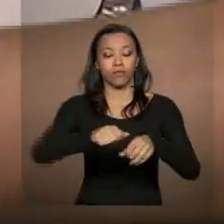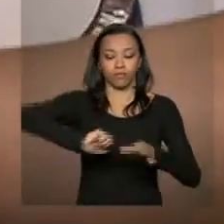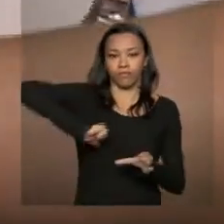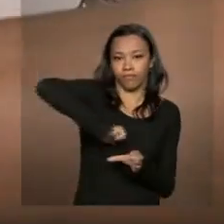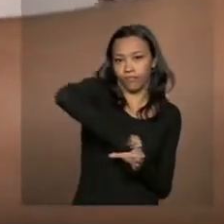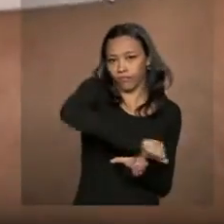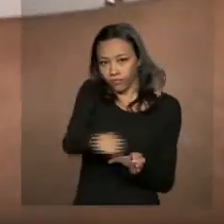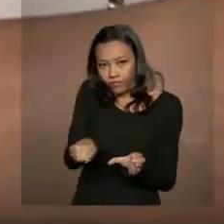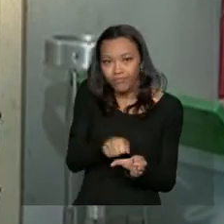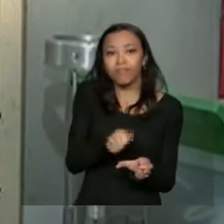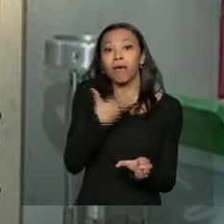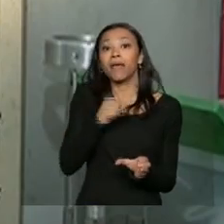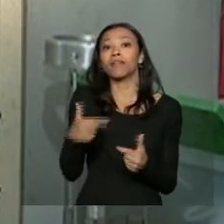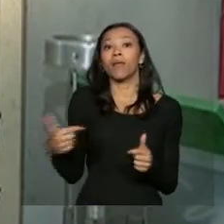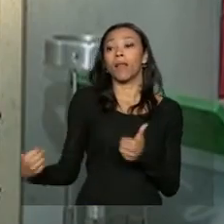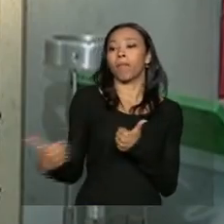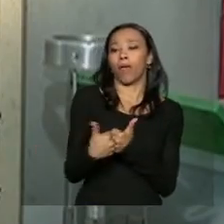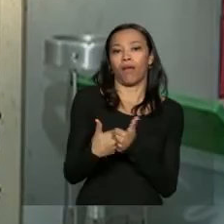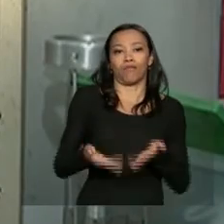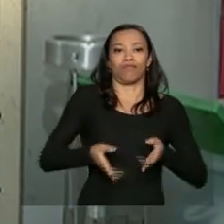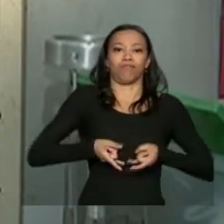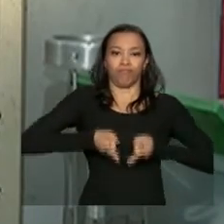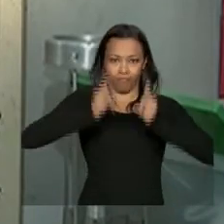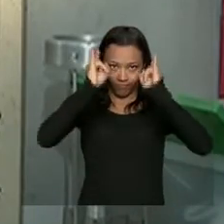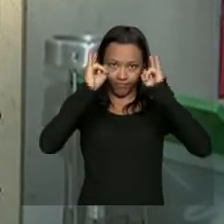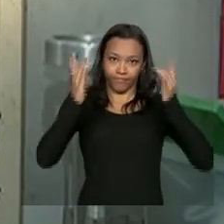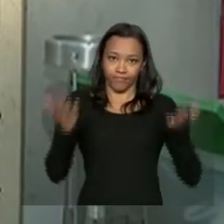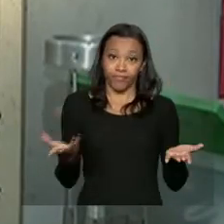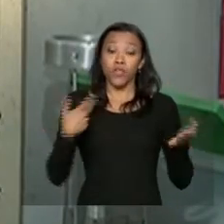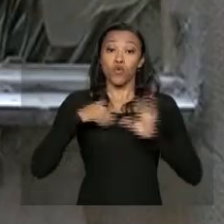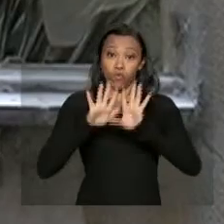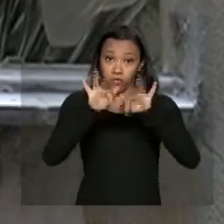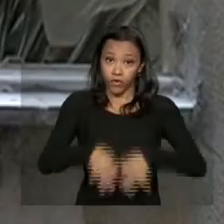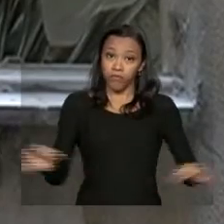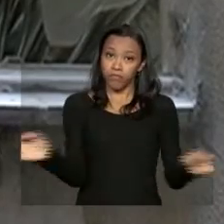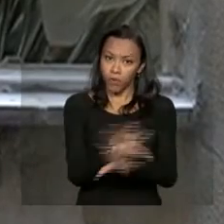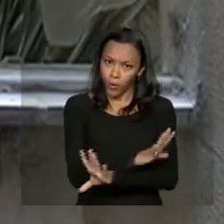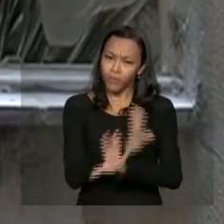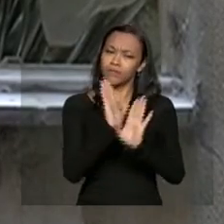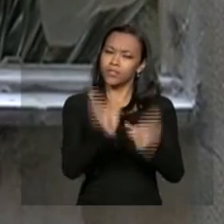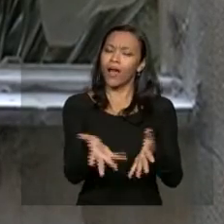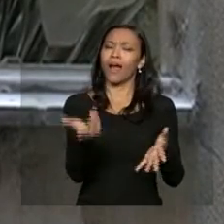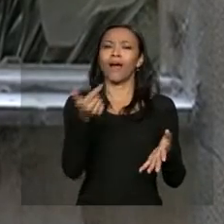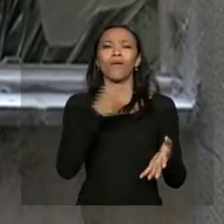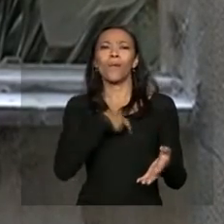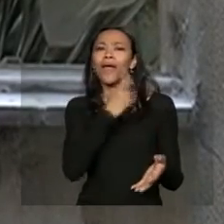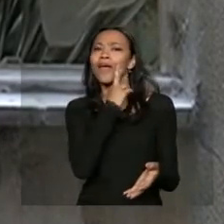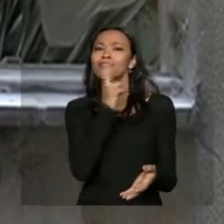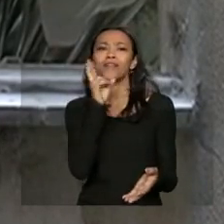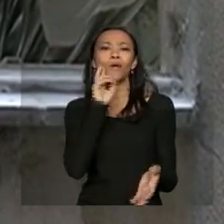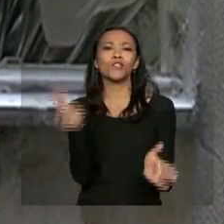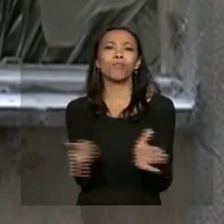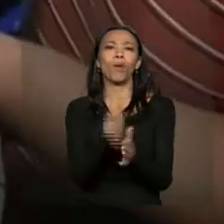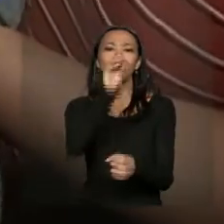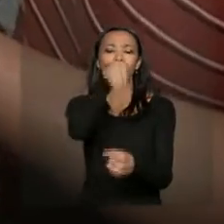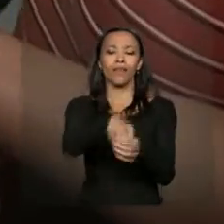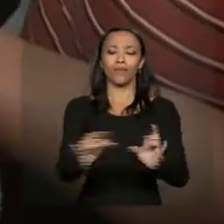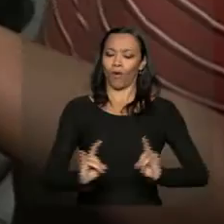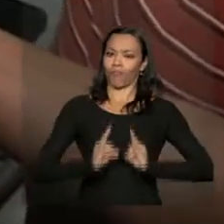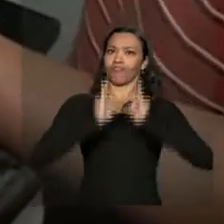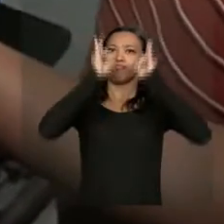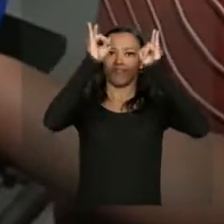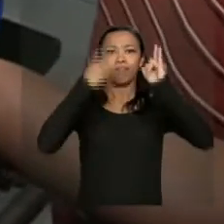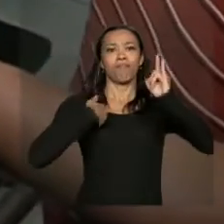trabalha próximo ao prédio. A ideia é que, com o fim das obras, elas possam ter um restaurante no próprio edifício para